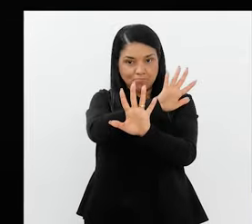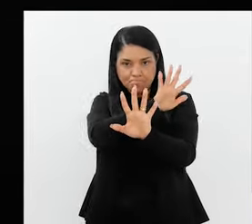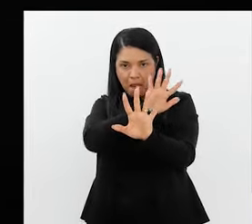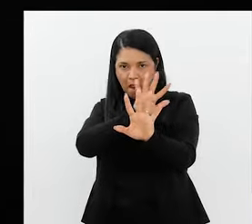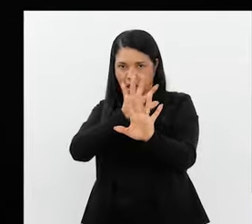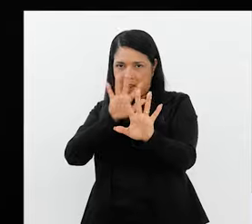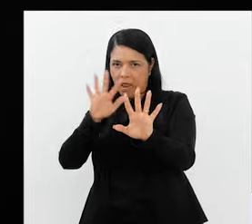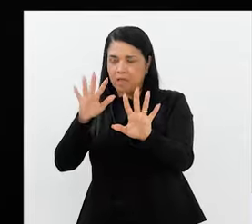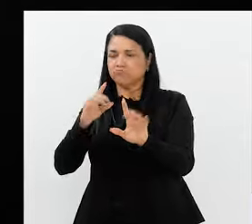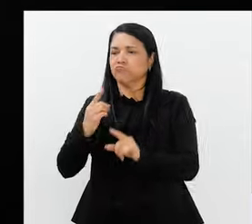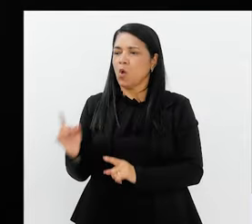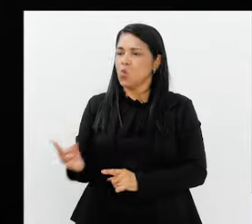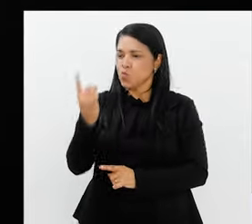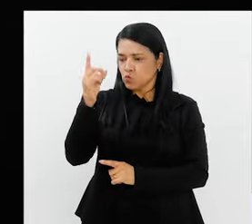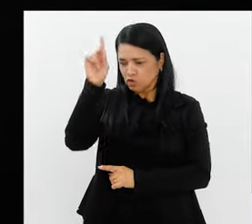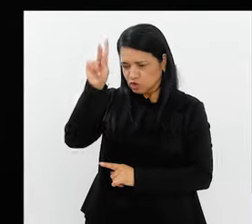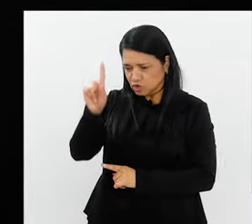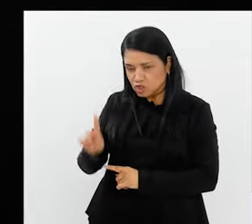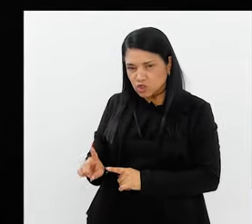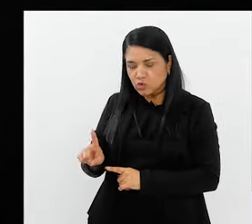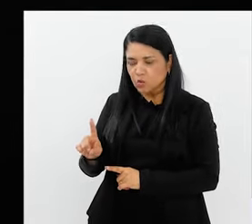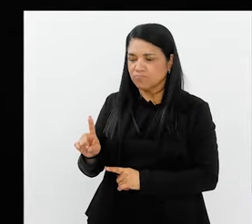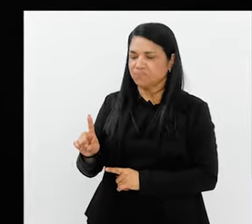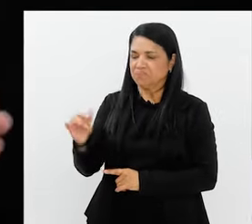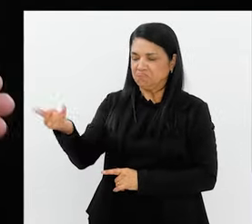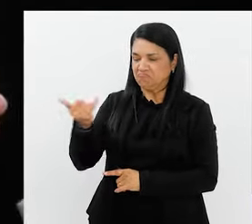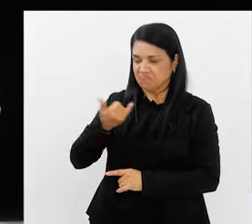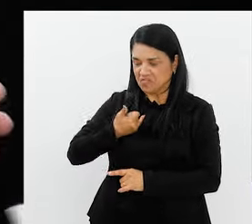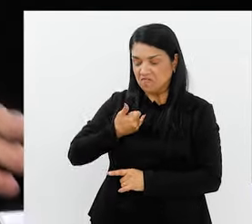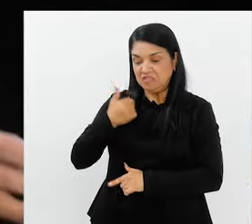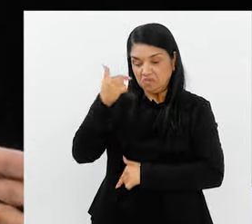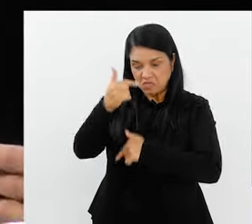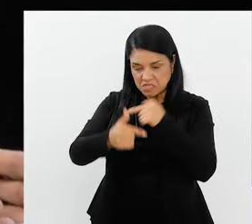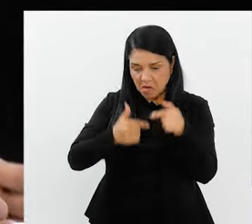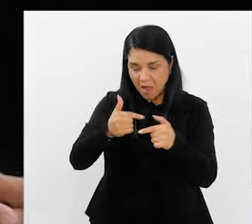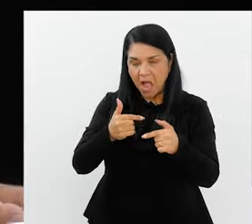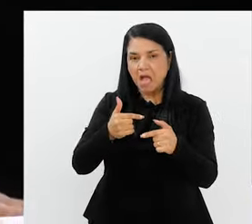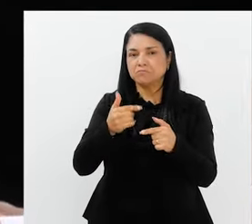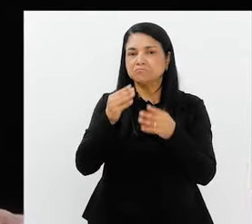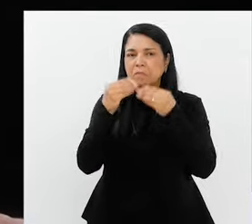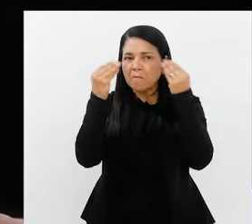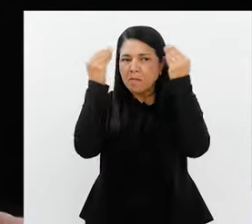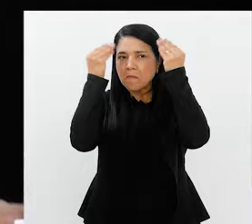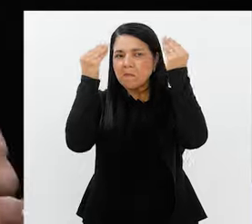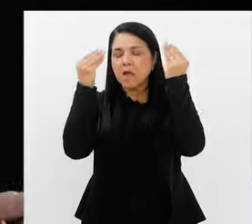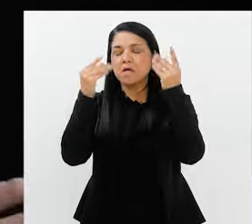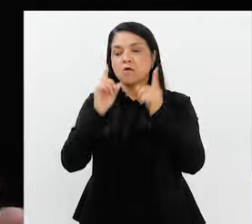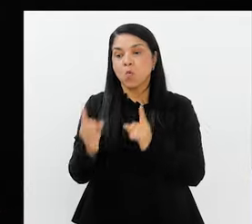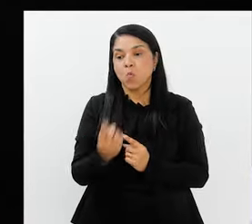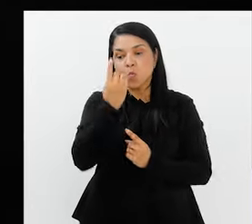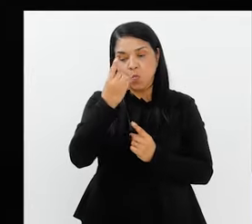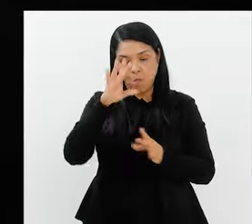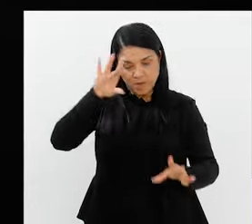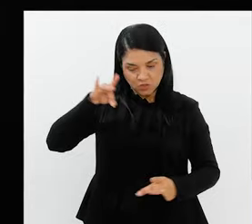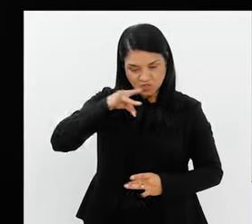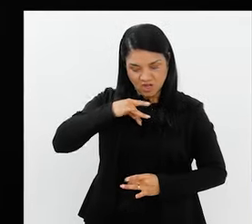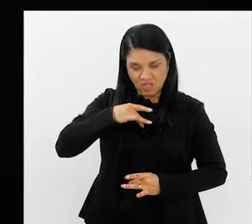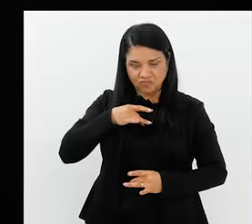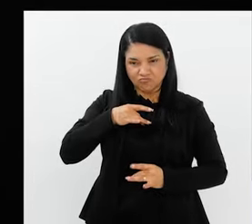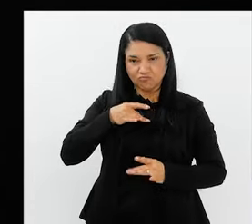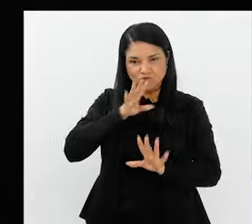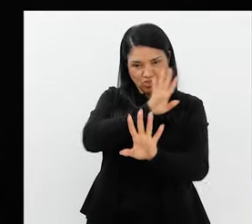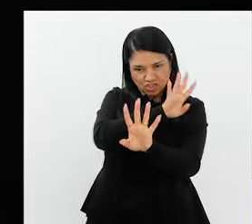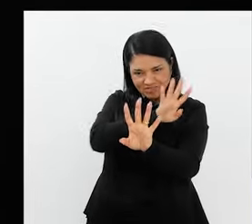outros componentes. E um dos dirigentes falou assim, ah, você vai fazer esse trabalho com esse personagem, os outros você dá um jeito de